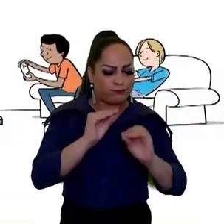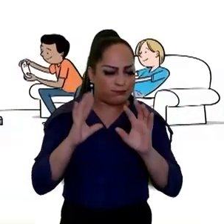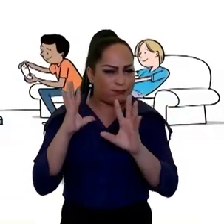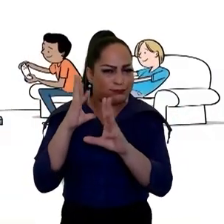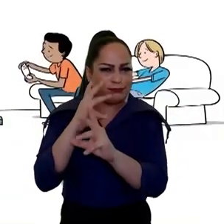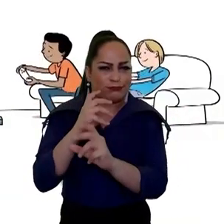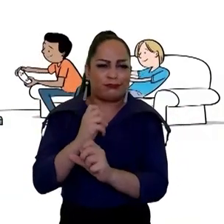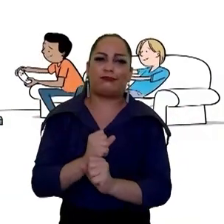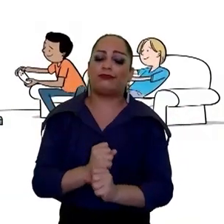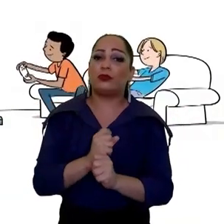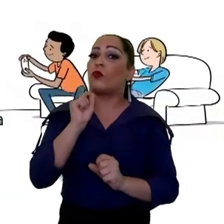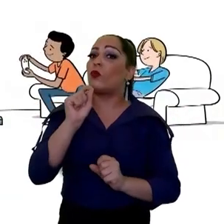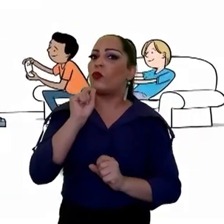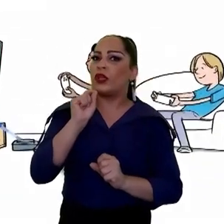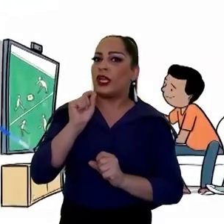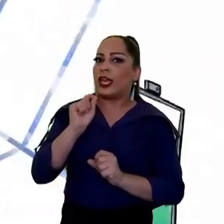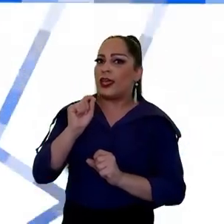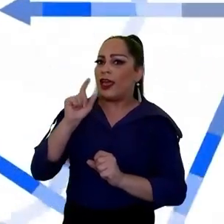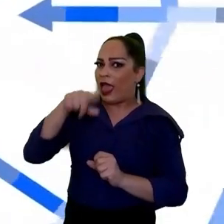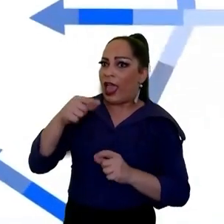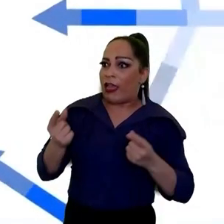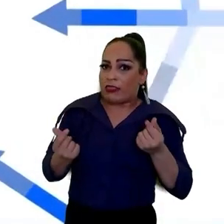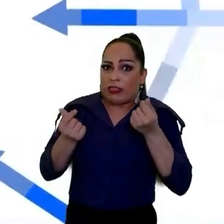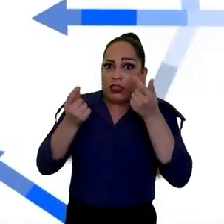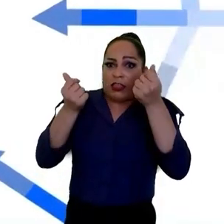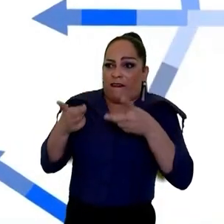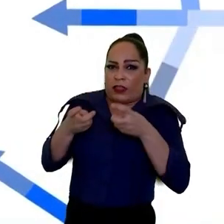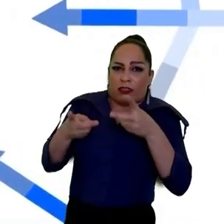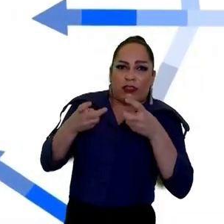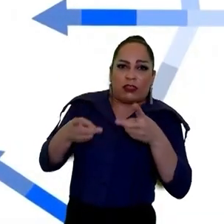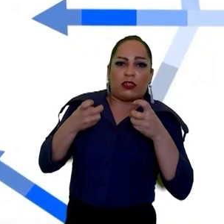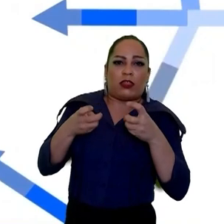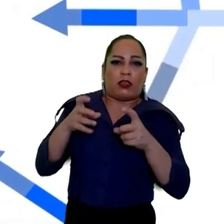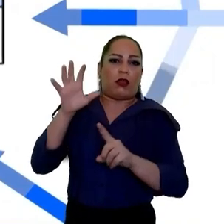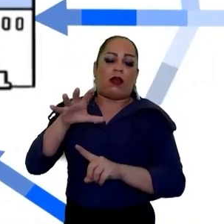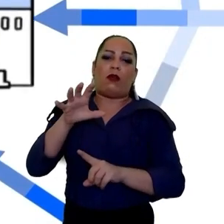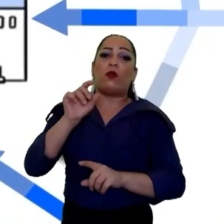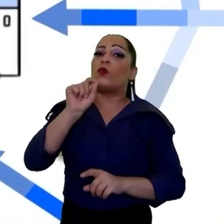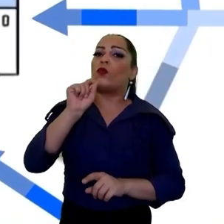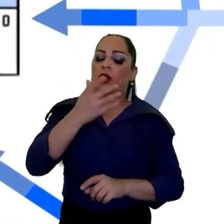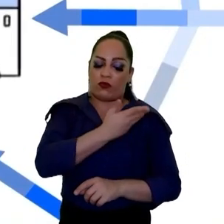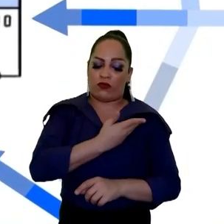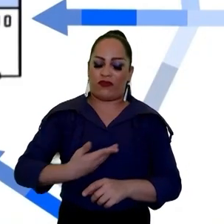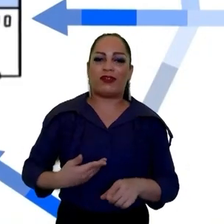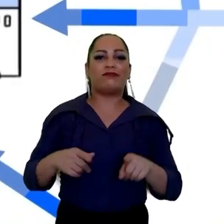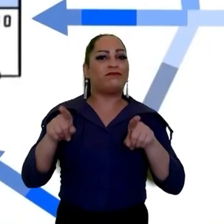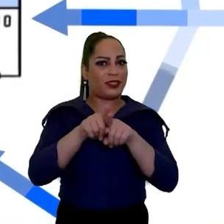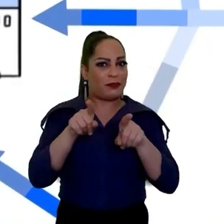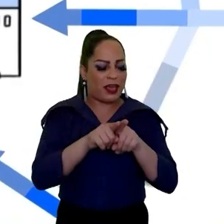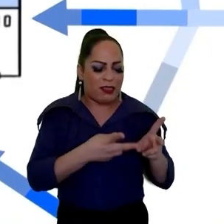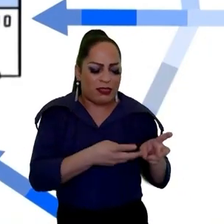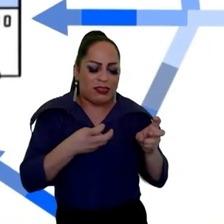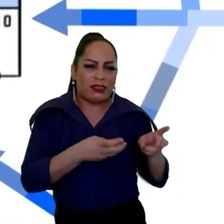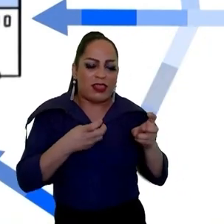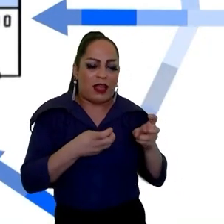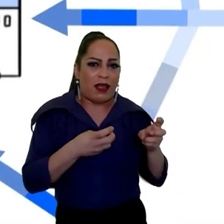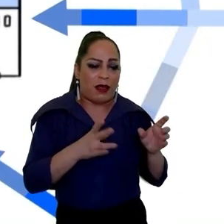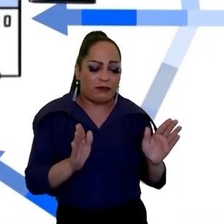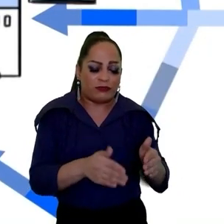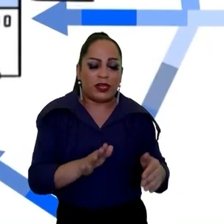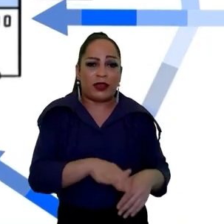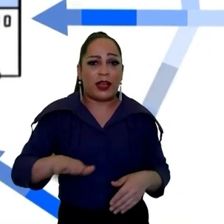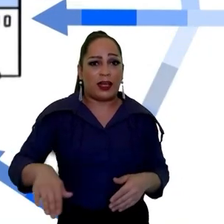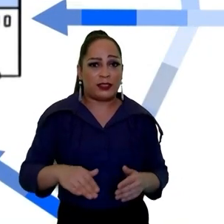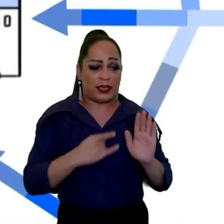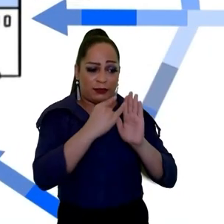que muitas vezes são usados para seus próprios benefícios financeiros. Governos também coletam informações sobre crianças, de